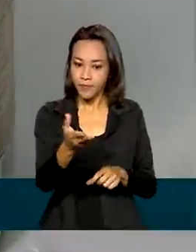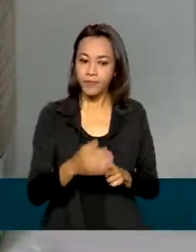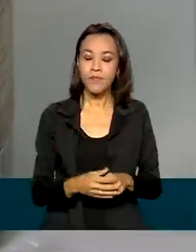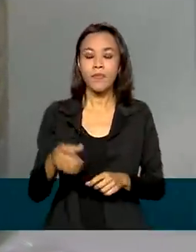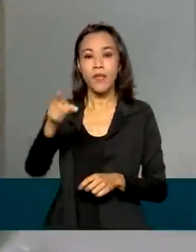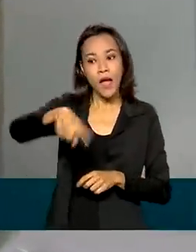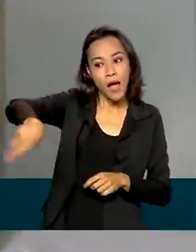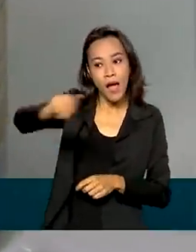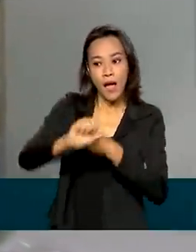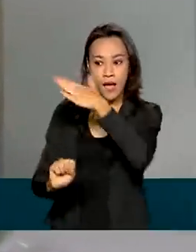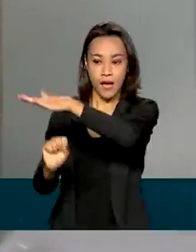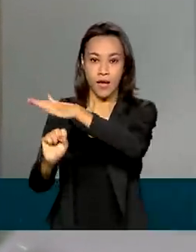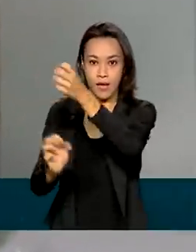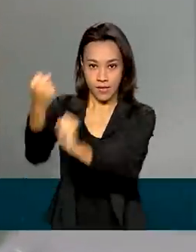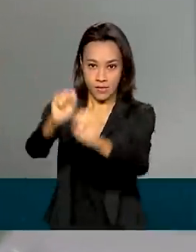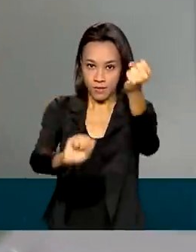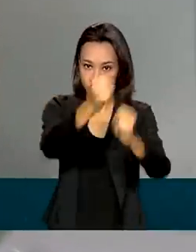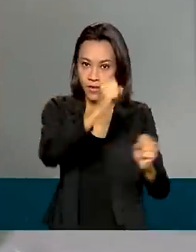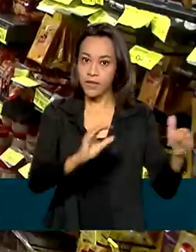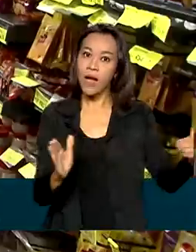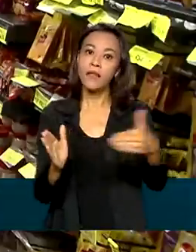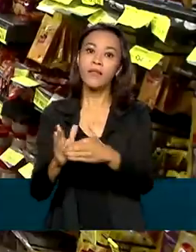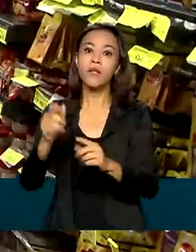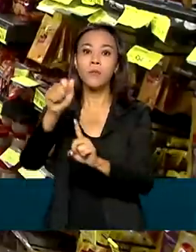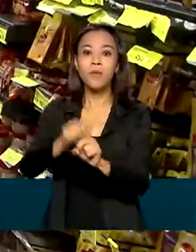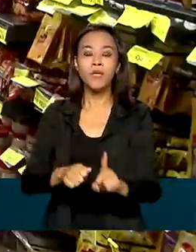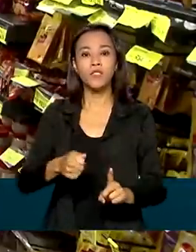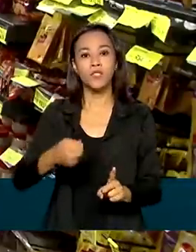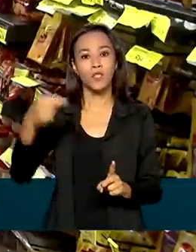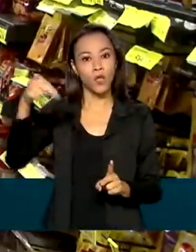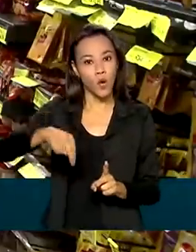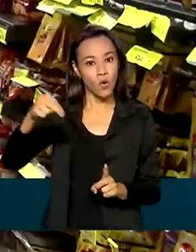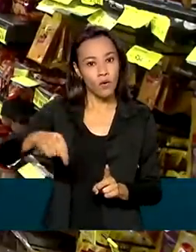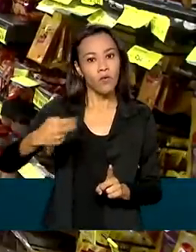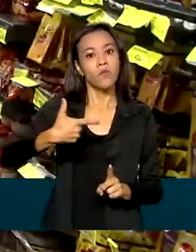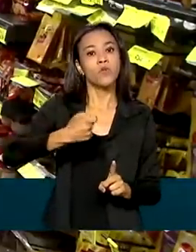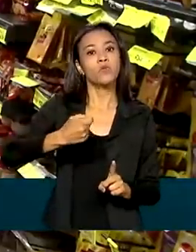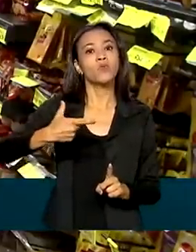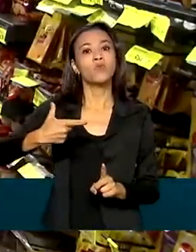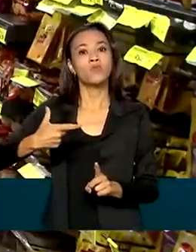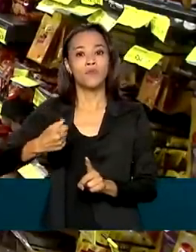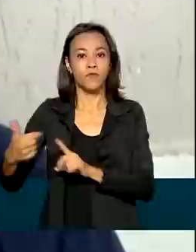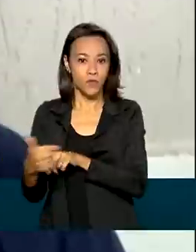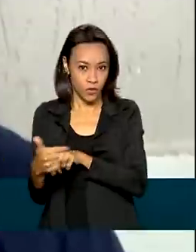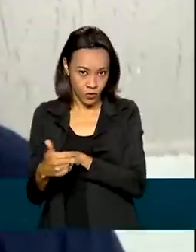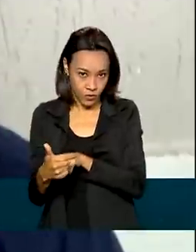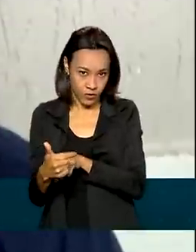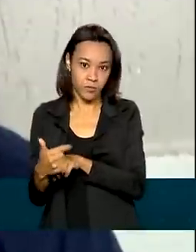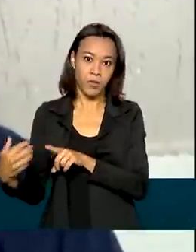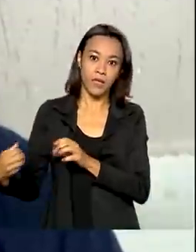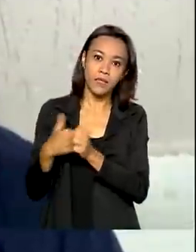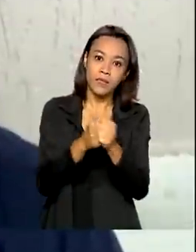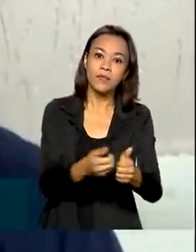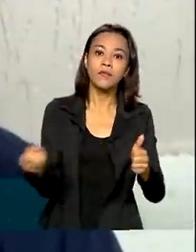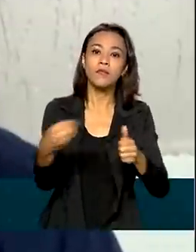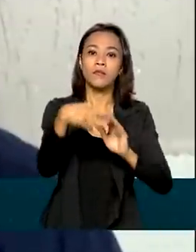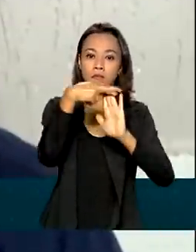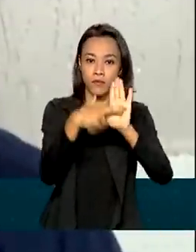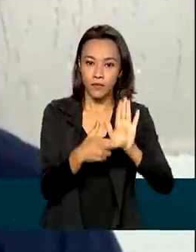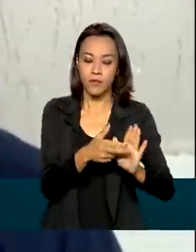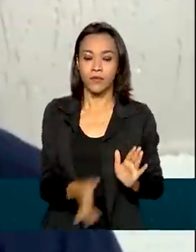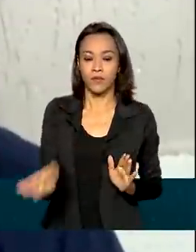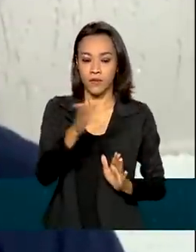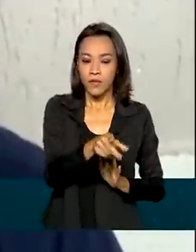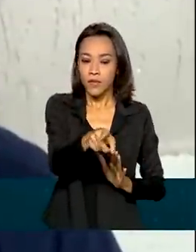fabricantes terão agora, até novembro de 2022, para se adequarem à nova regulamentação. Vai facilitar demais o